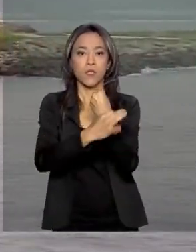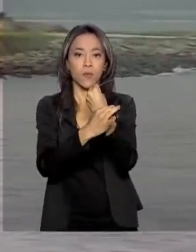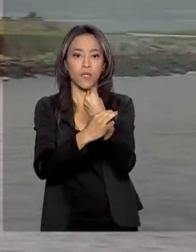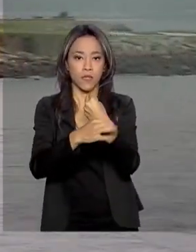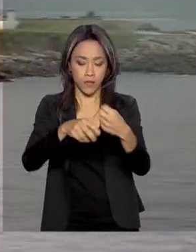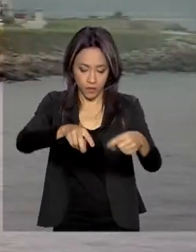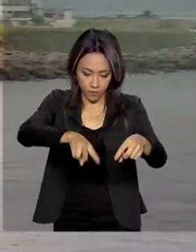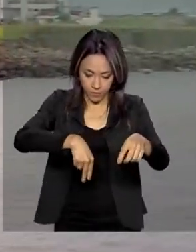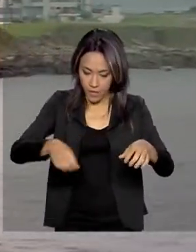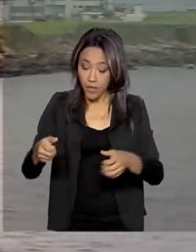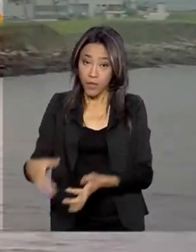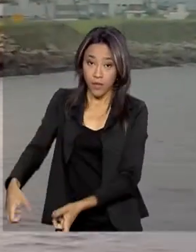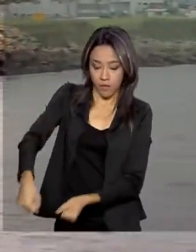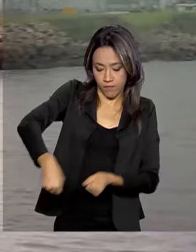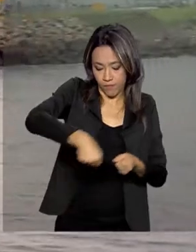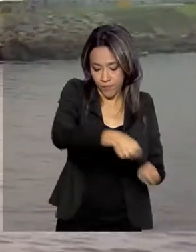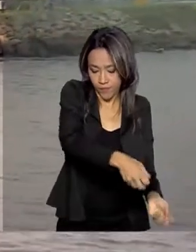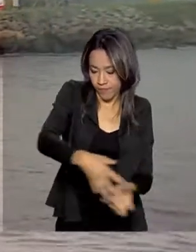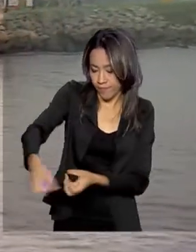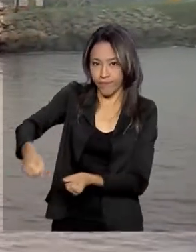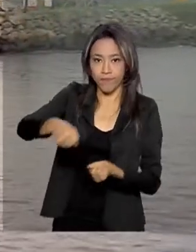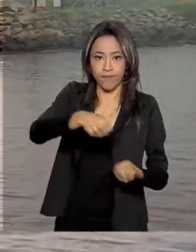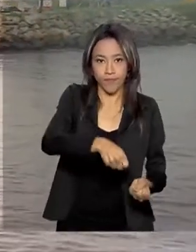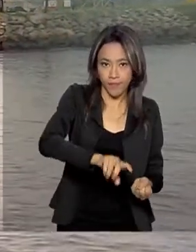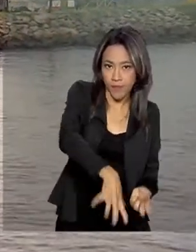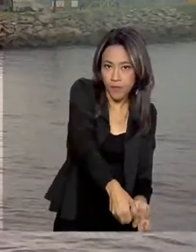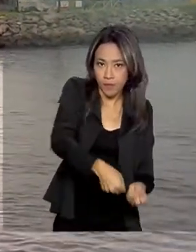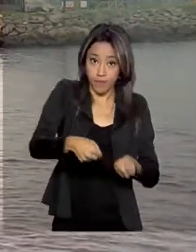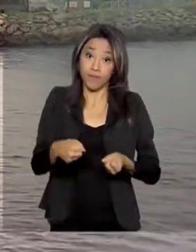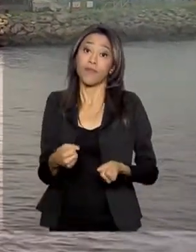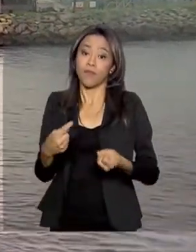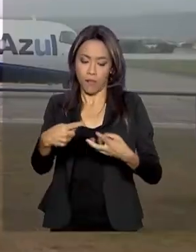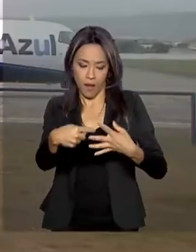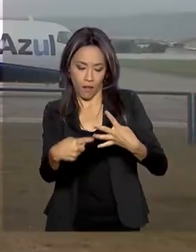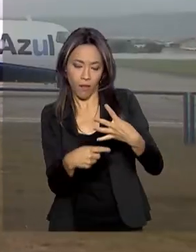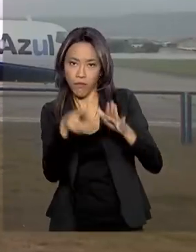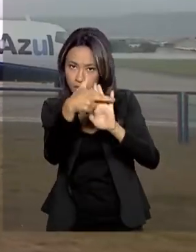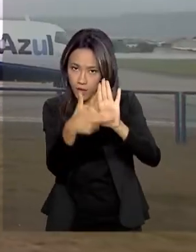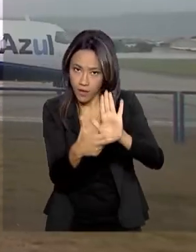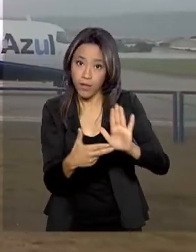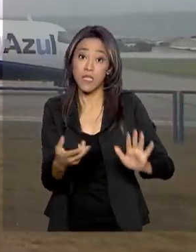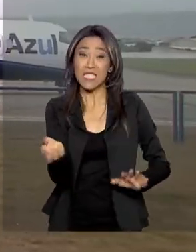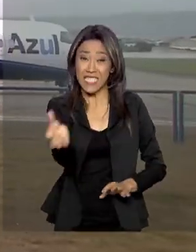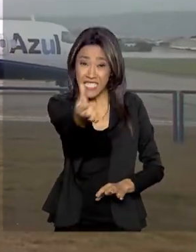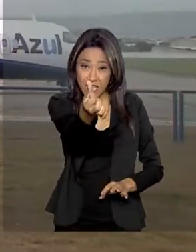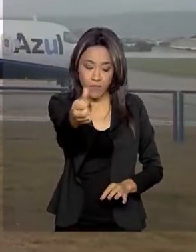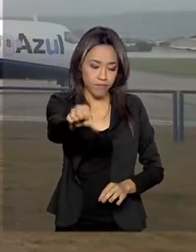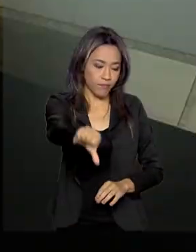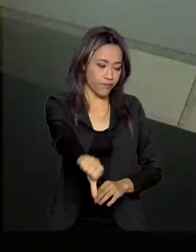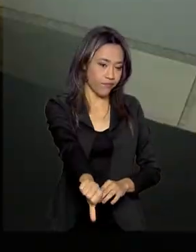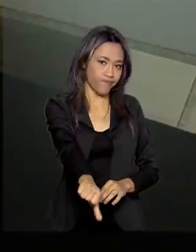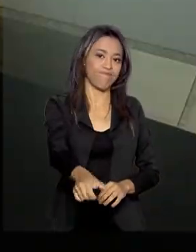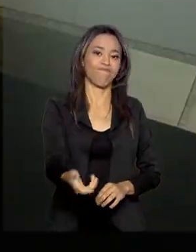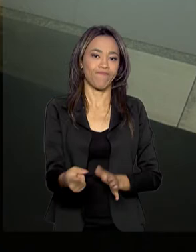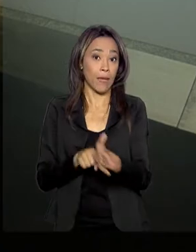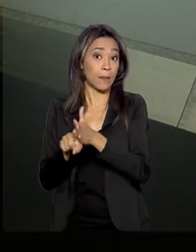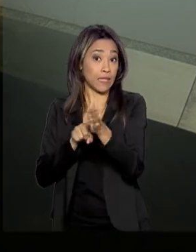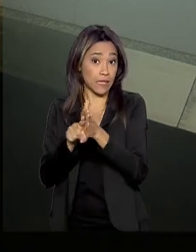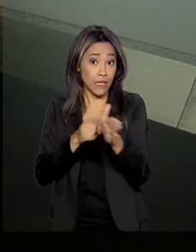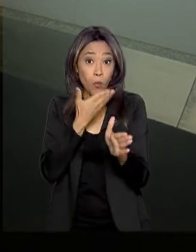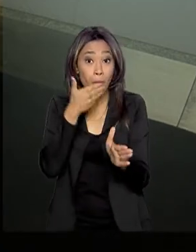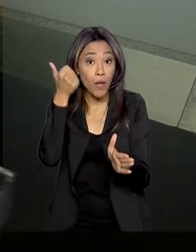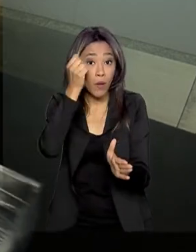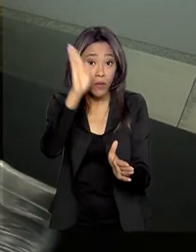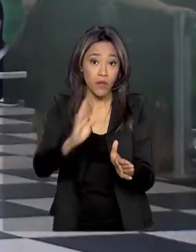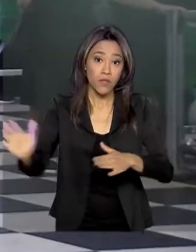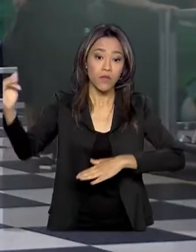restituição de bagagens. 14 aeroportos melhoraram os indicadores e 6 apresentaram piora. Segundo a pesquisa, o melhor aeroporto do